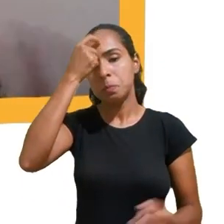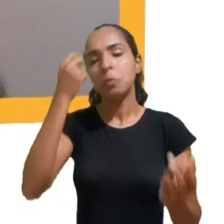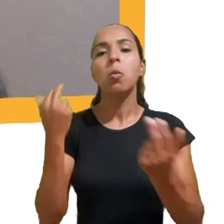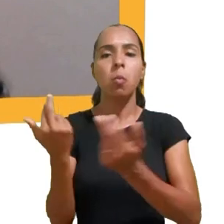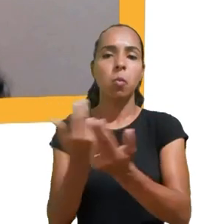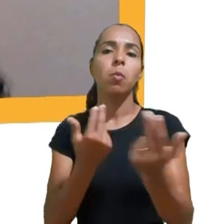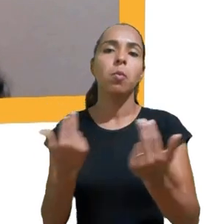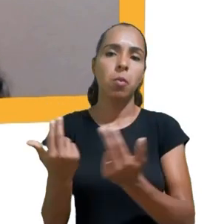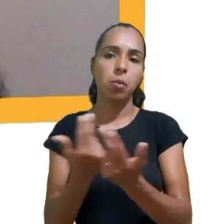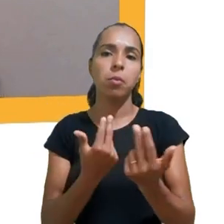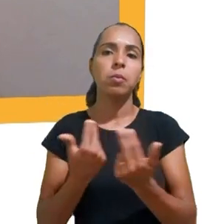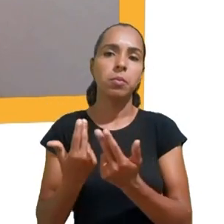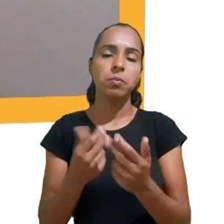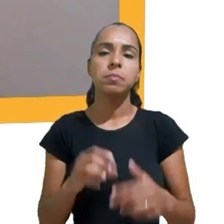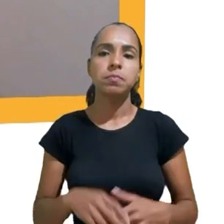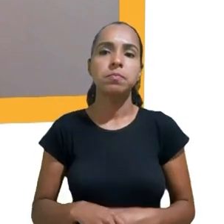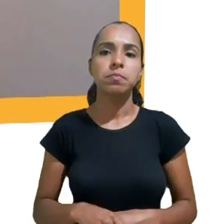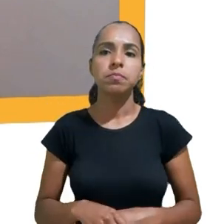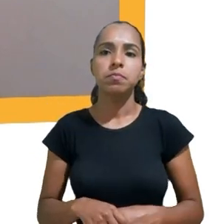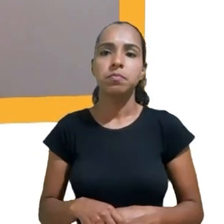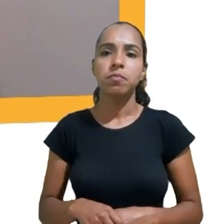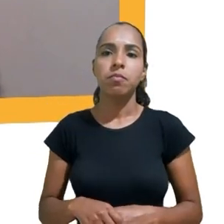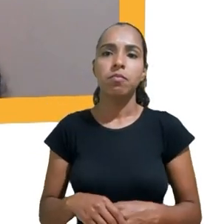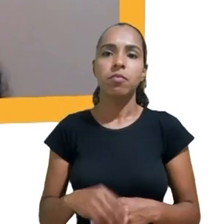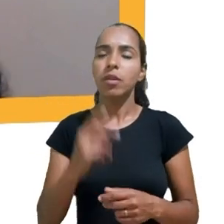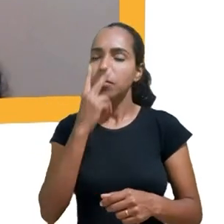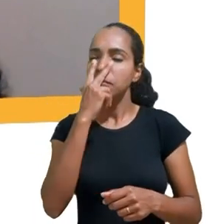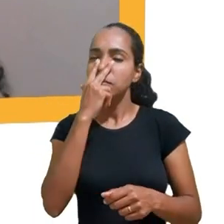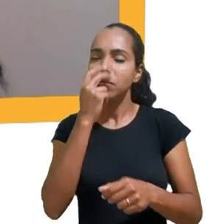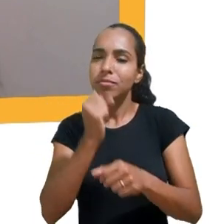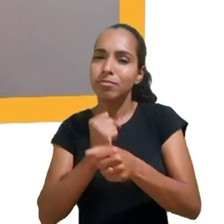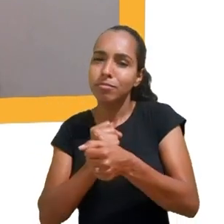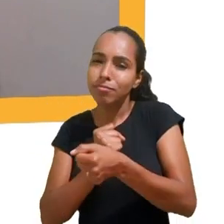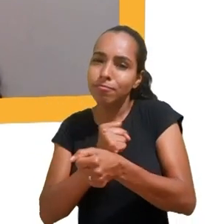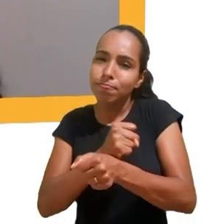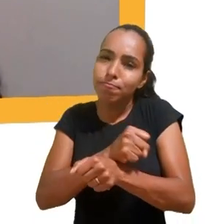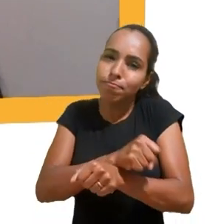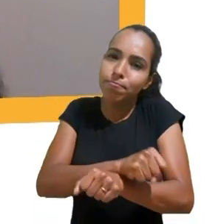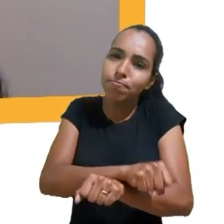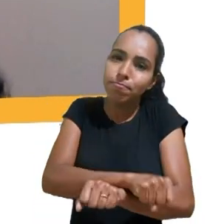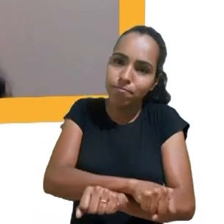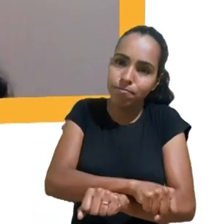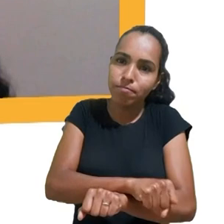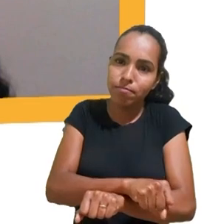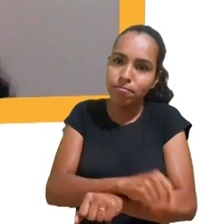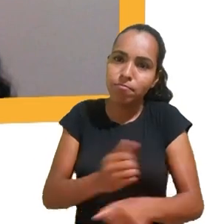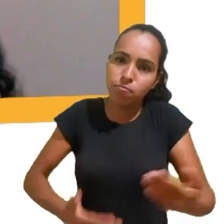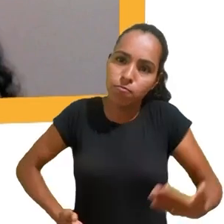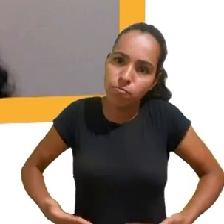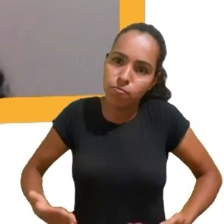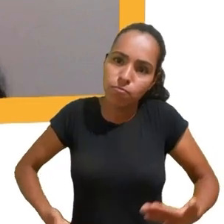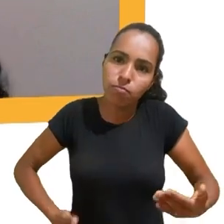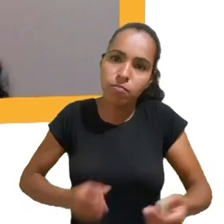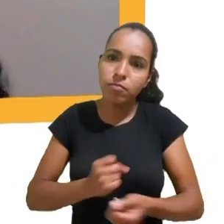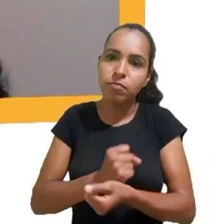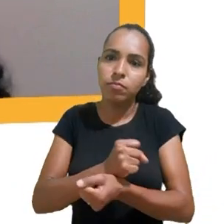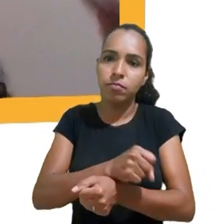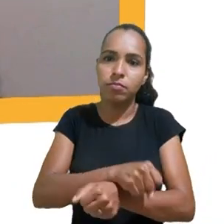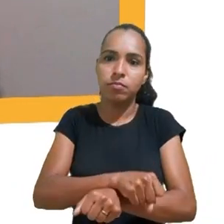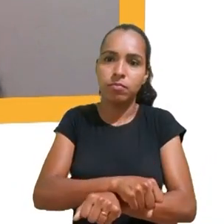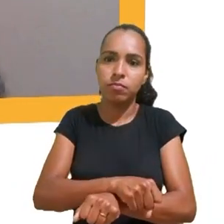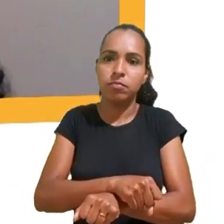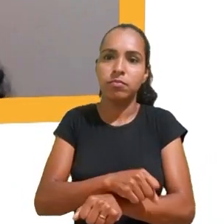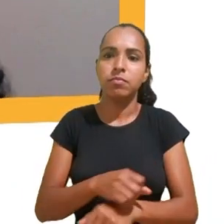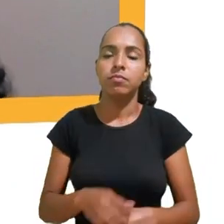nós somos escravos desse sistema, porque todo mundo cresce, eu, Maria Clara, cresci vendo esses